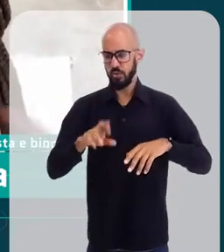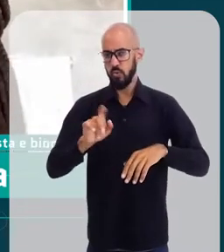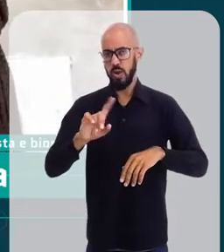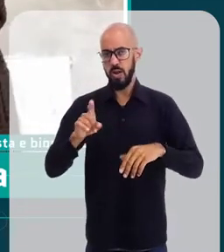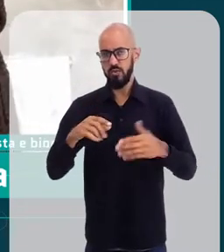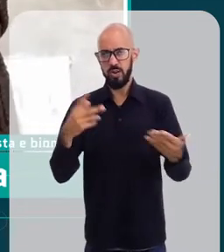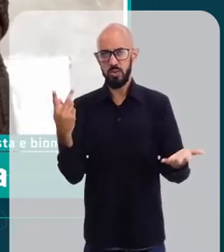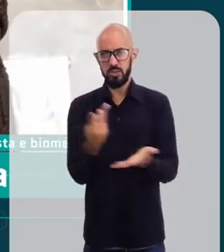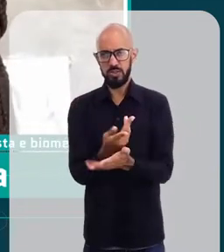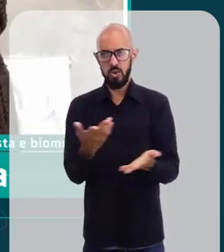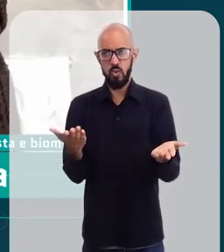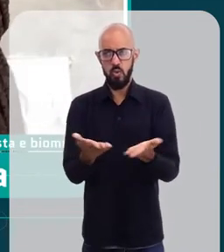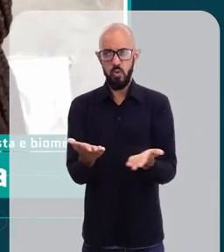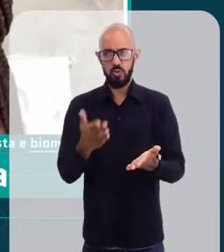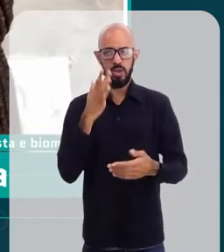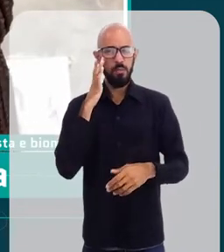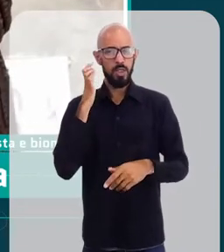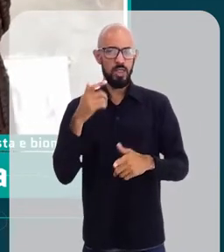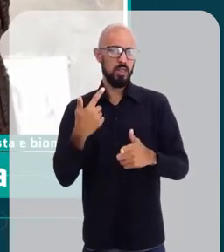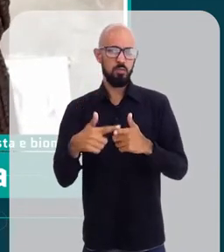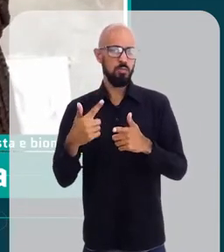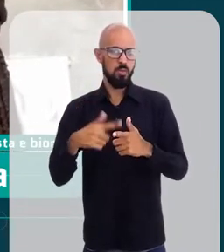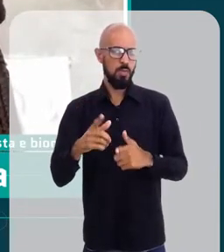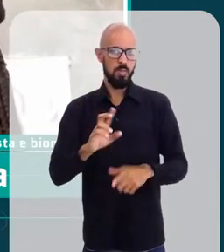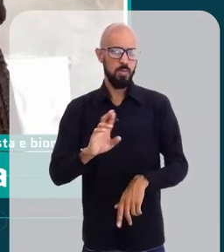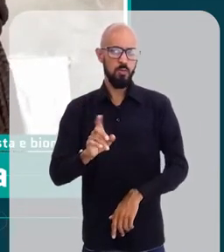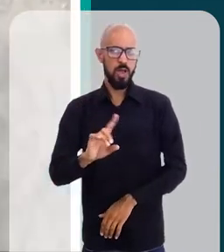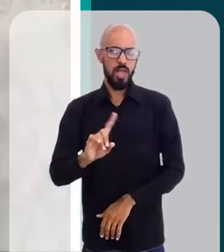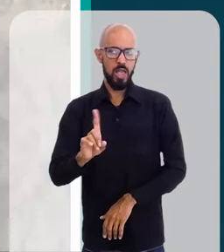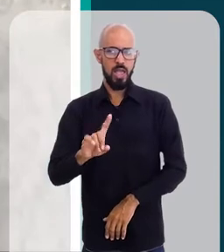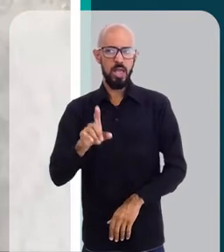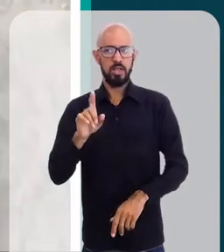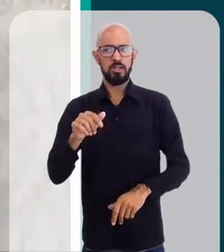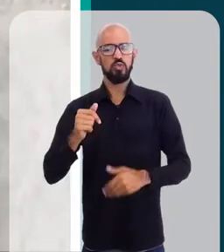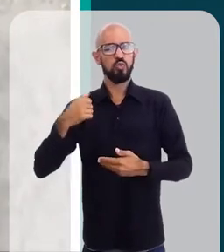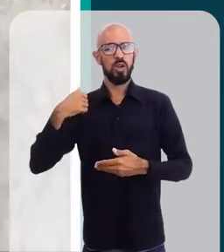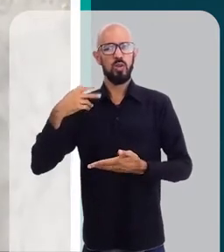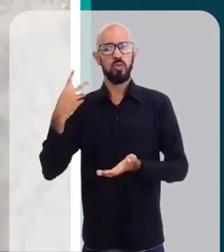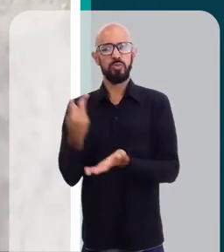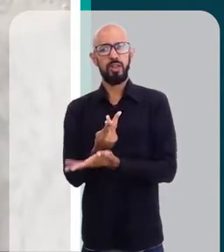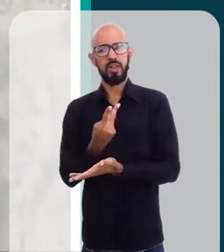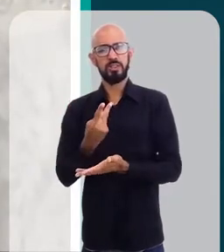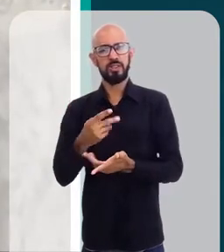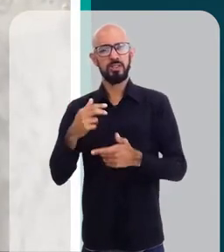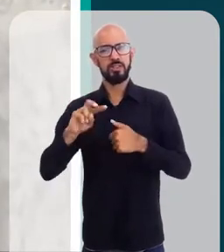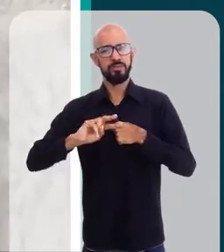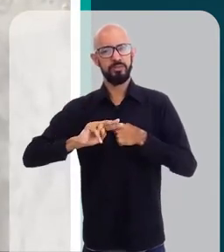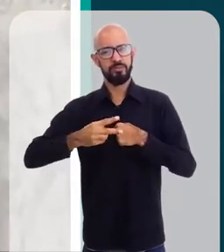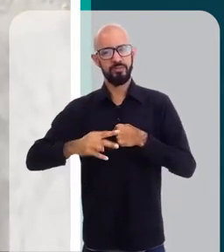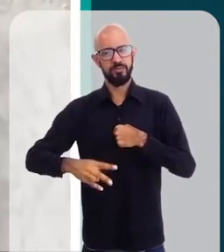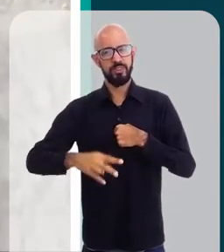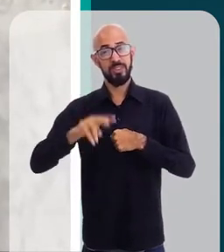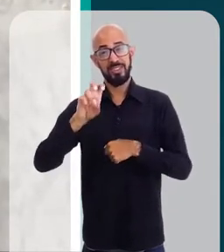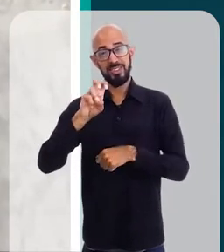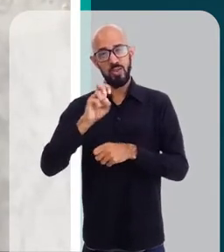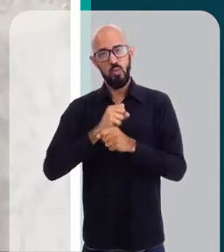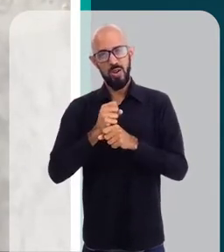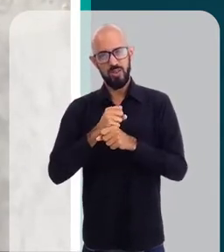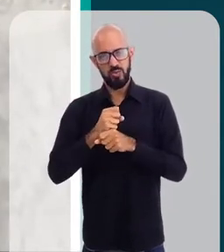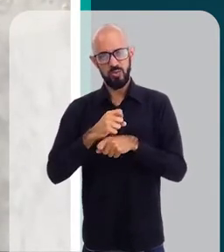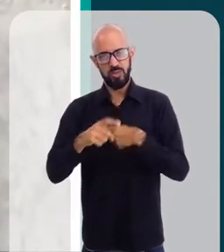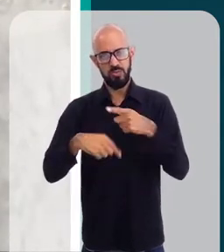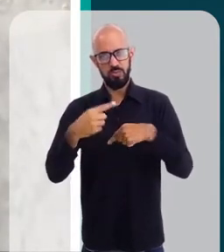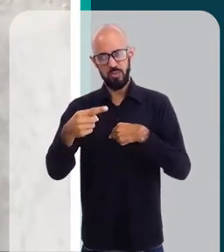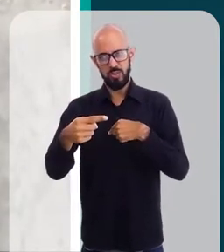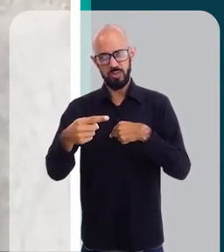eu me exponho hoje e amanhã já estou com uma mancha, amanhã já estou com envelhecimento. Isso aí, a gente consegue ver esse efeito daqui a cinco anos. Então, quando eu